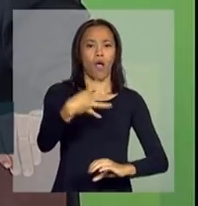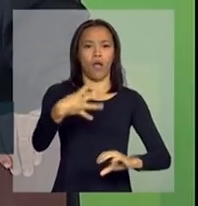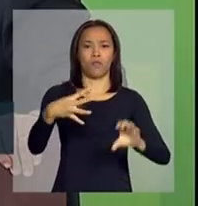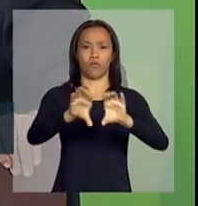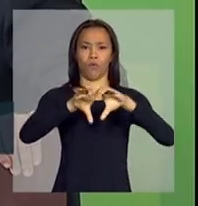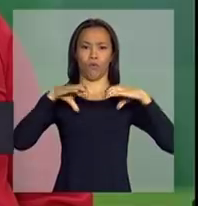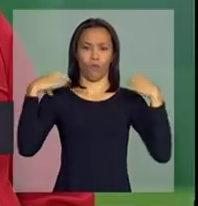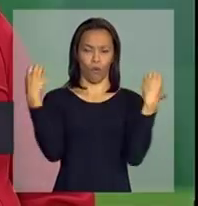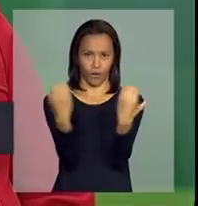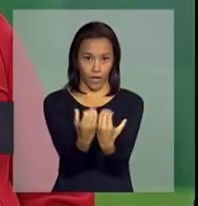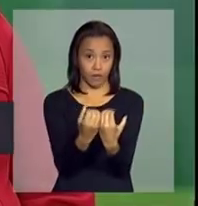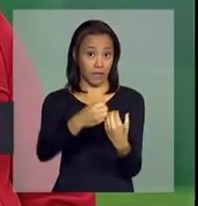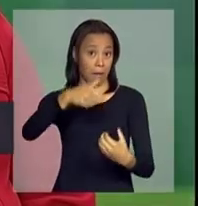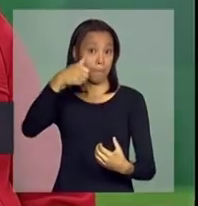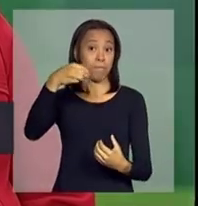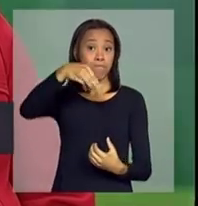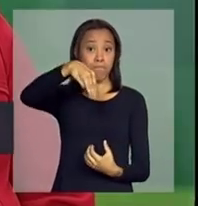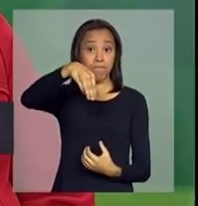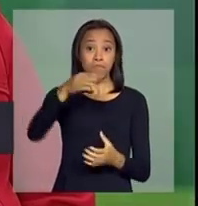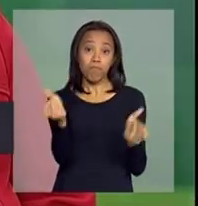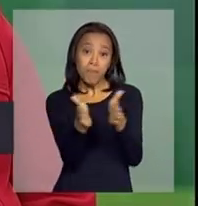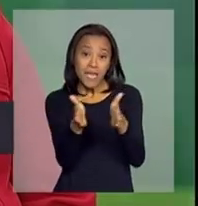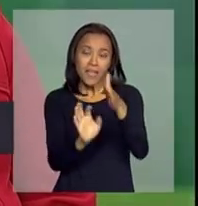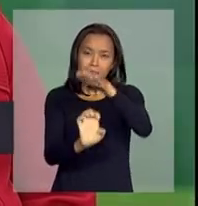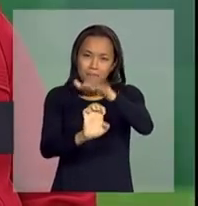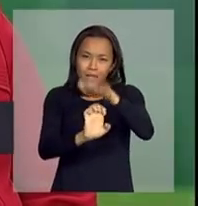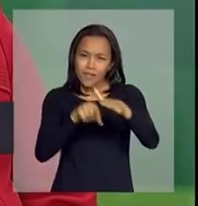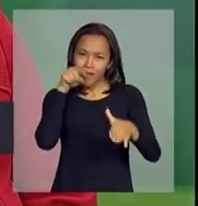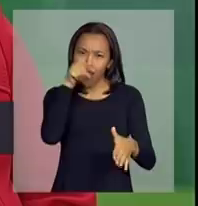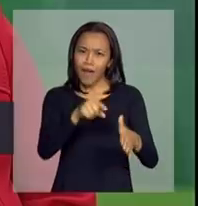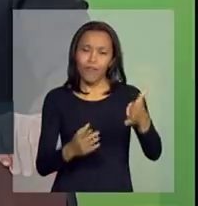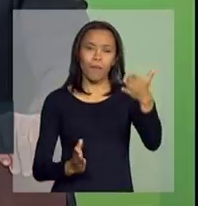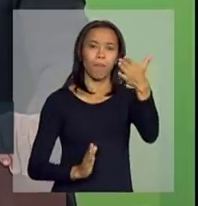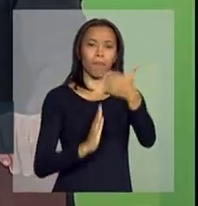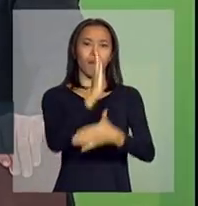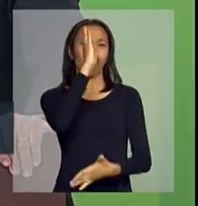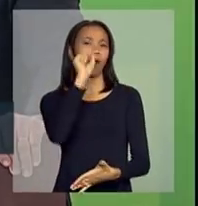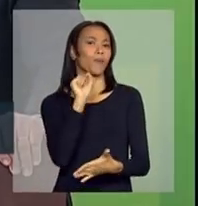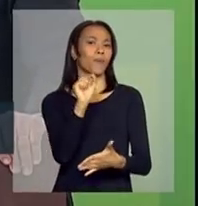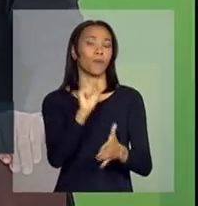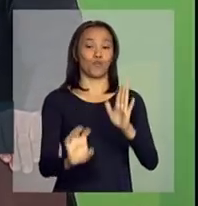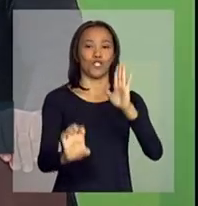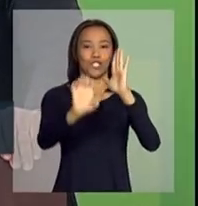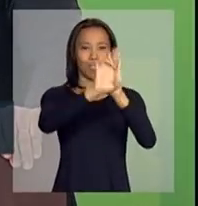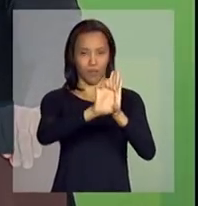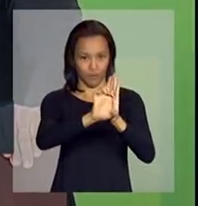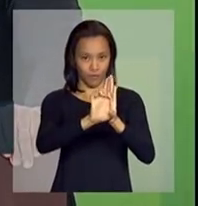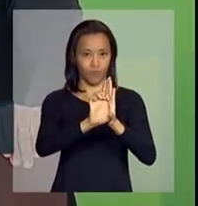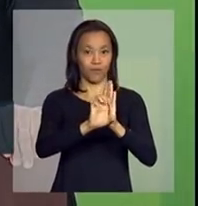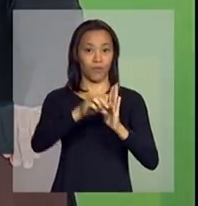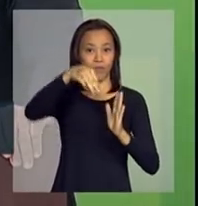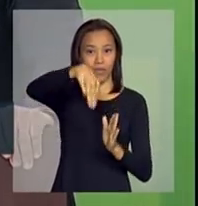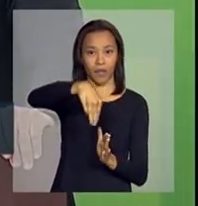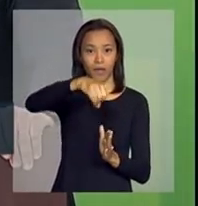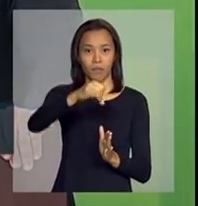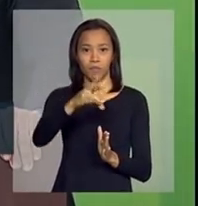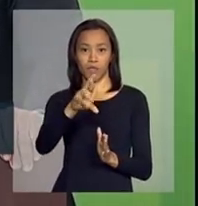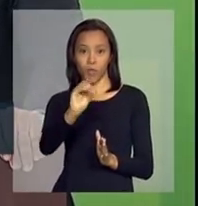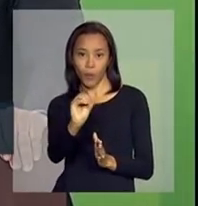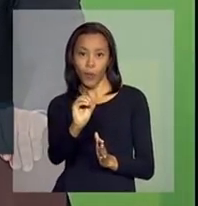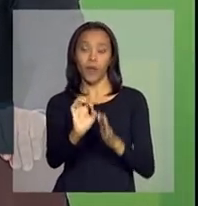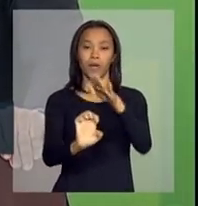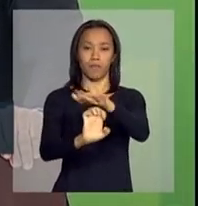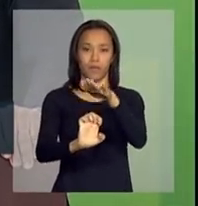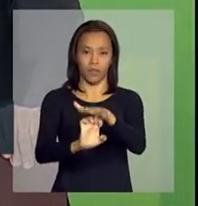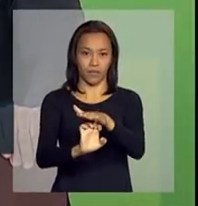da Pequena Empresa. E ali foi aprovado o primeiro diploma, o Estatuto da Microempresa. E o